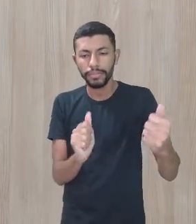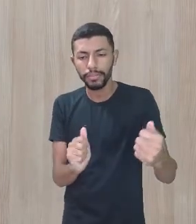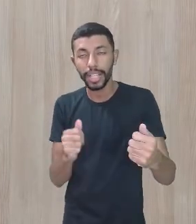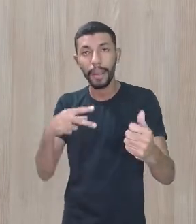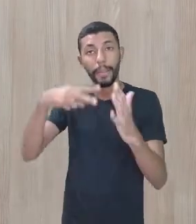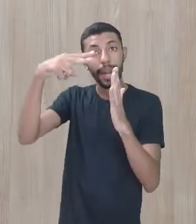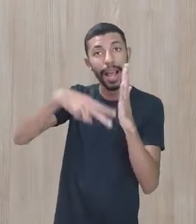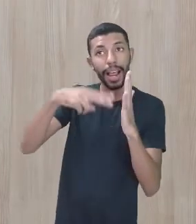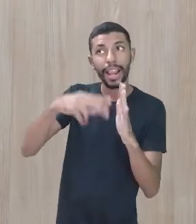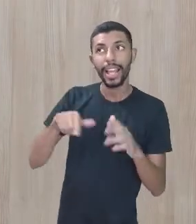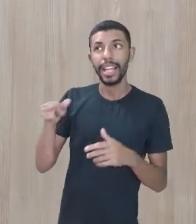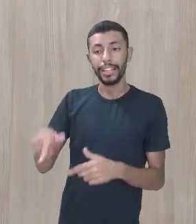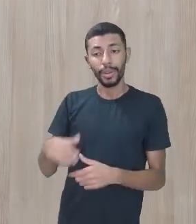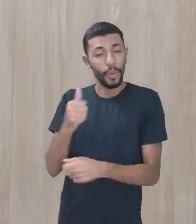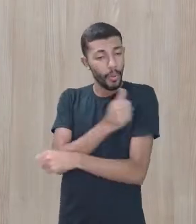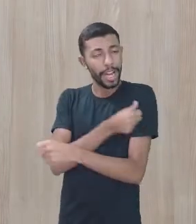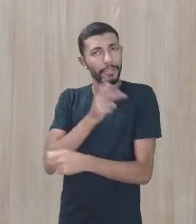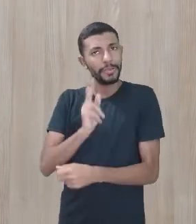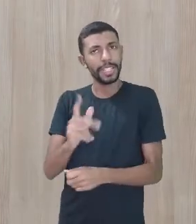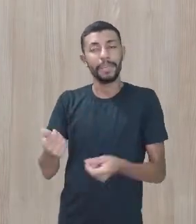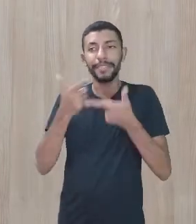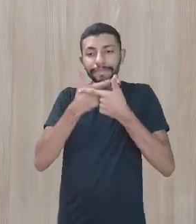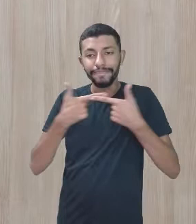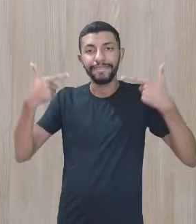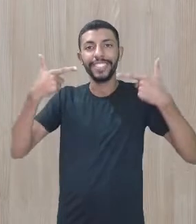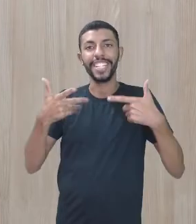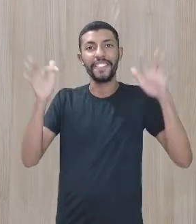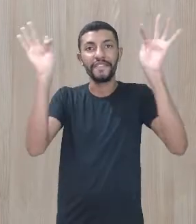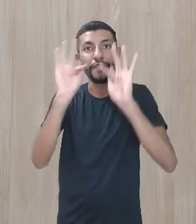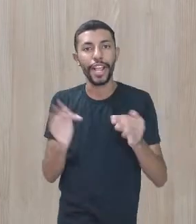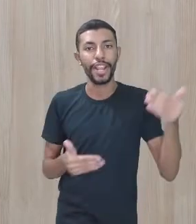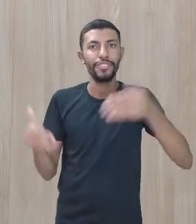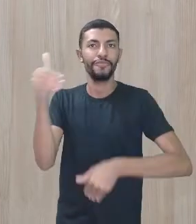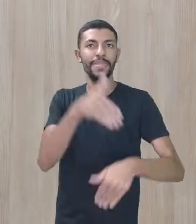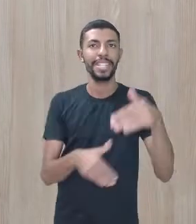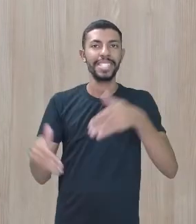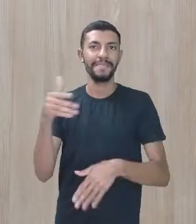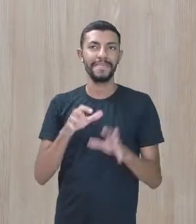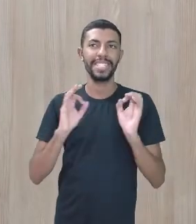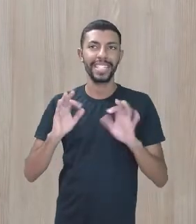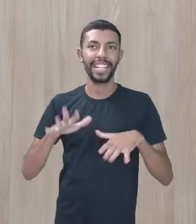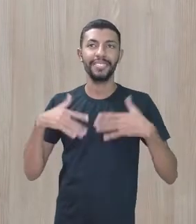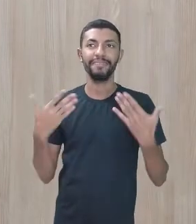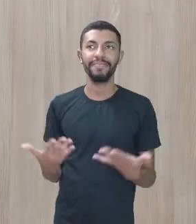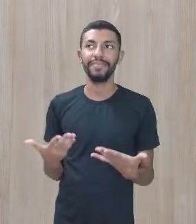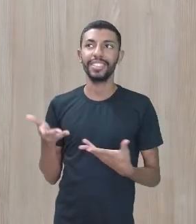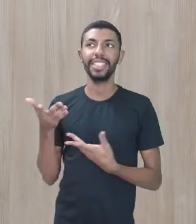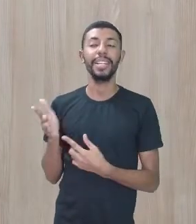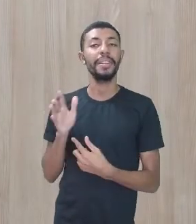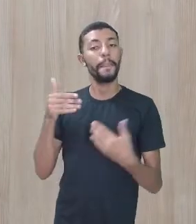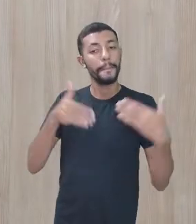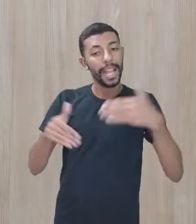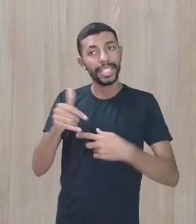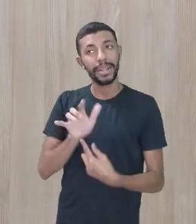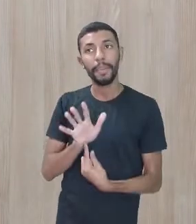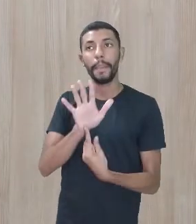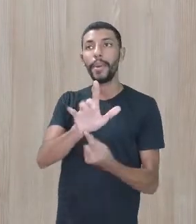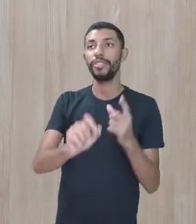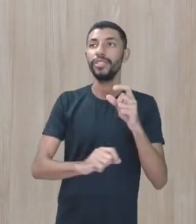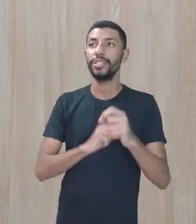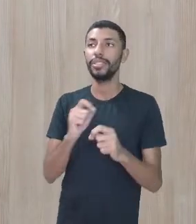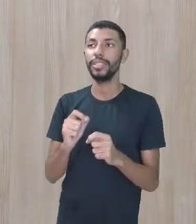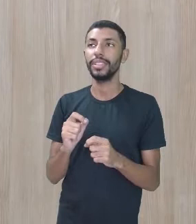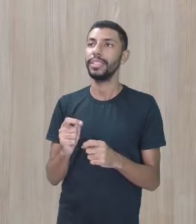sorrindo, feliz, participando. Então, eles participam e ele te dá esse